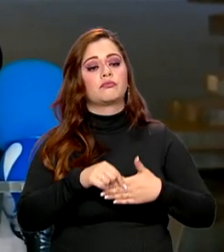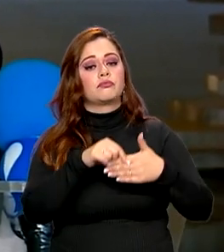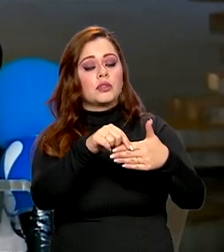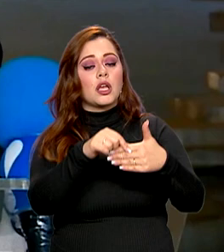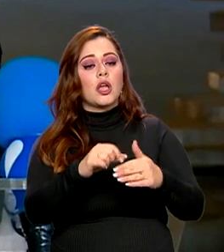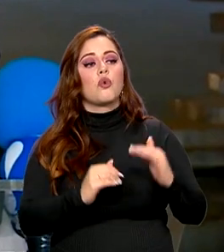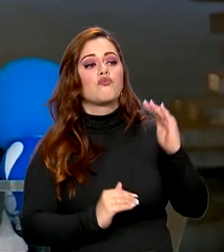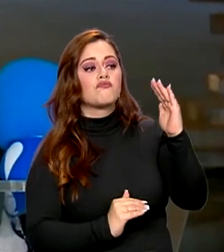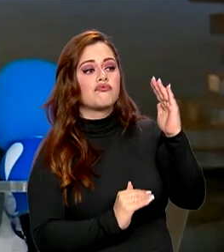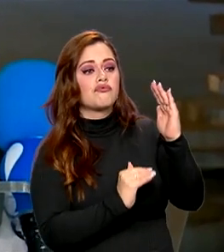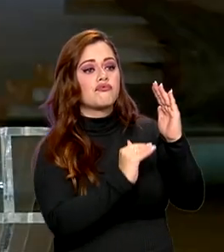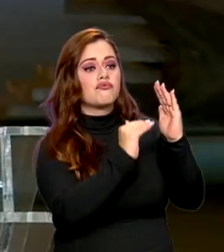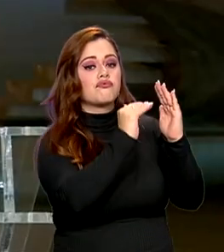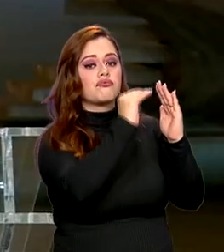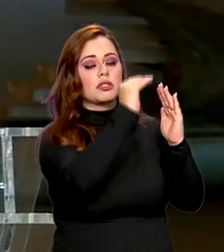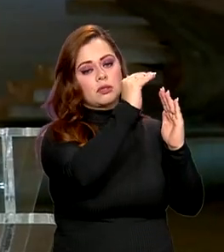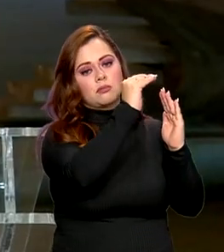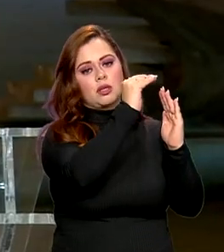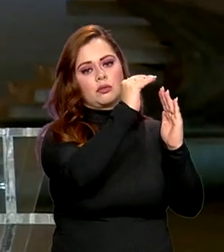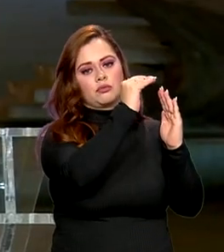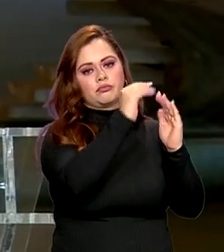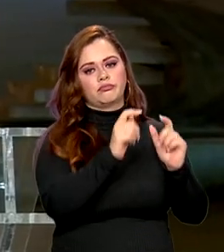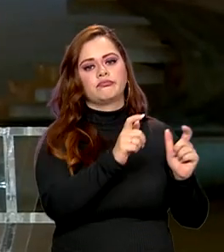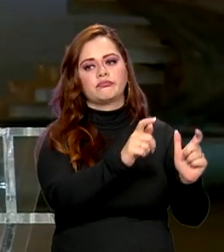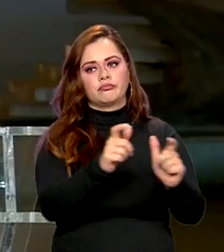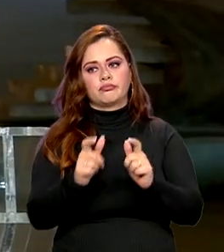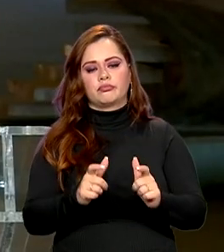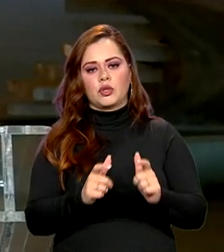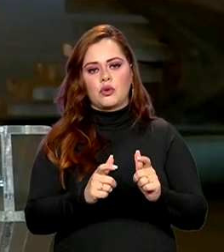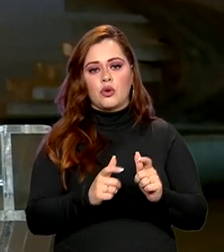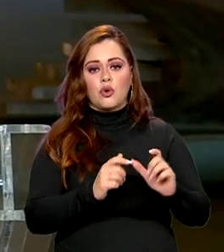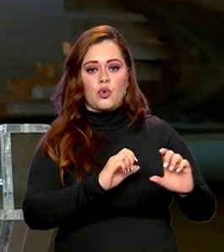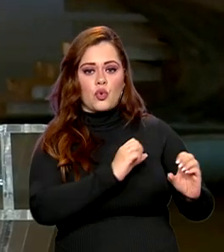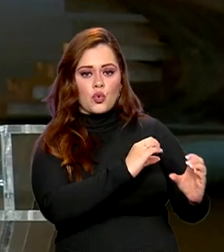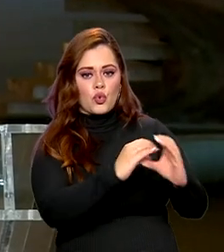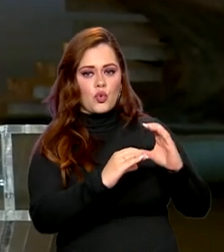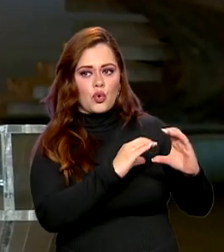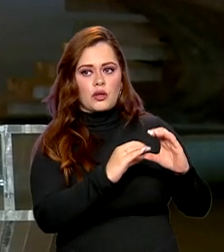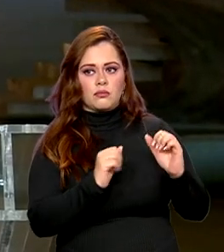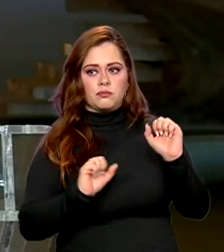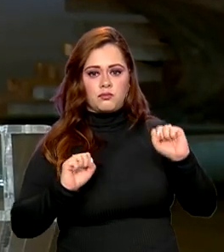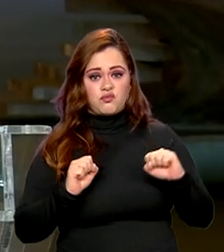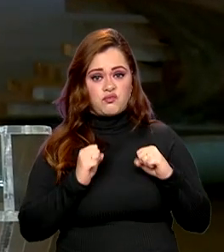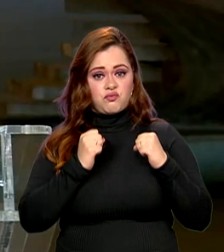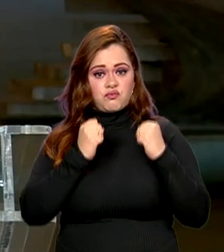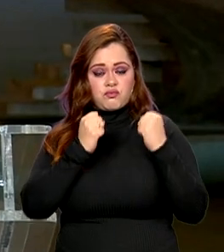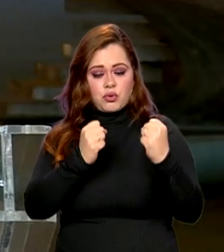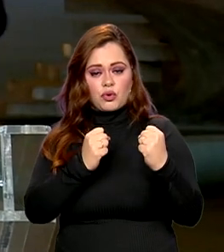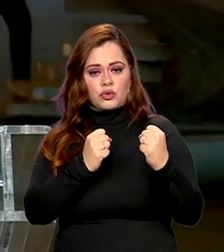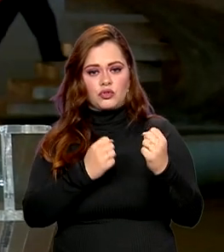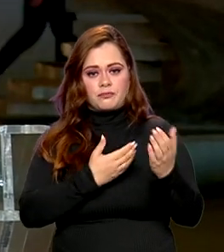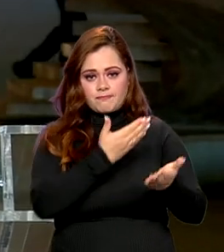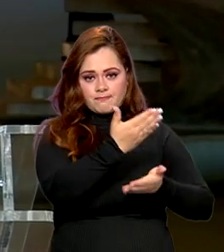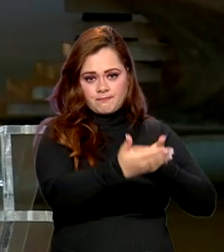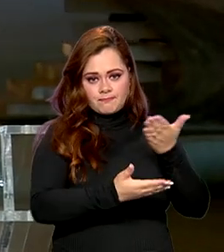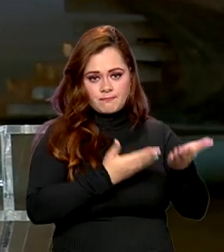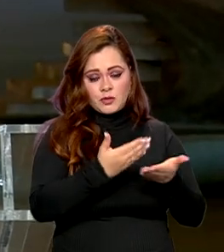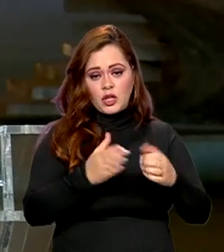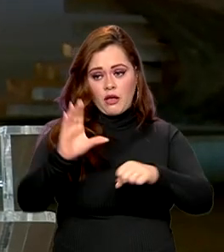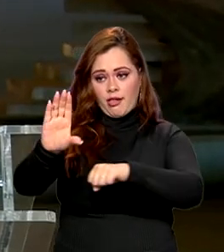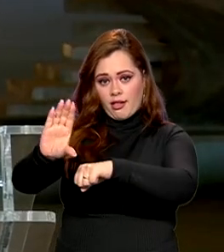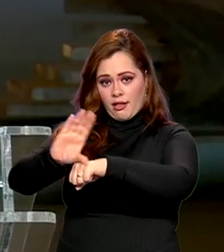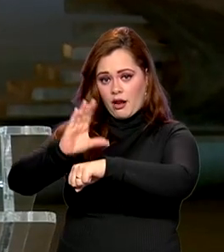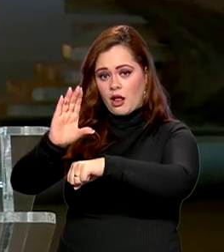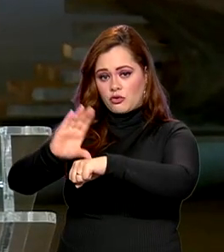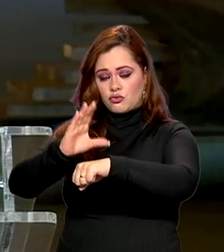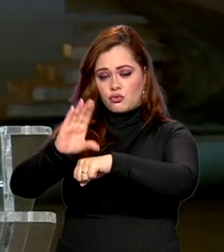o crescimento do setor. O cooperativismo no Brasil cresce fortemente, cooperativismo de crédito,